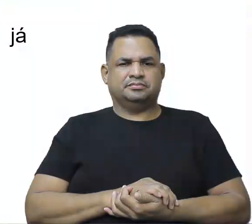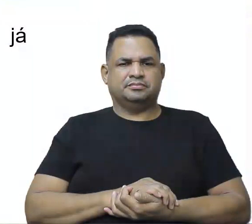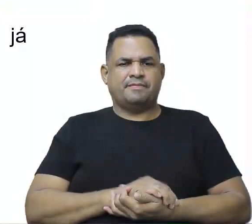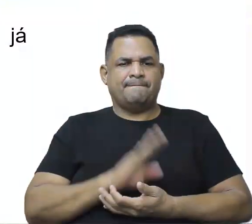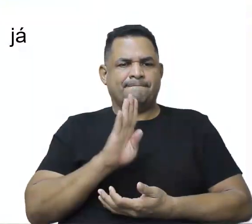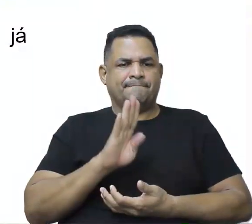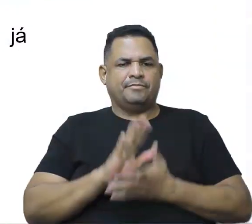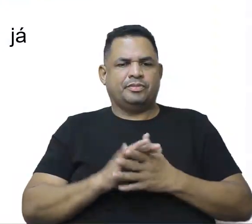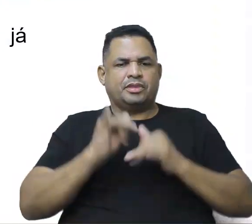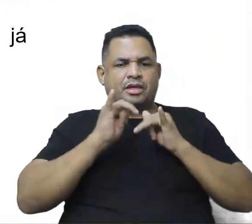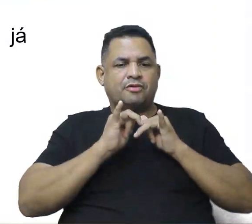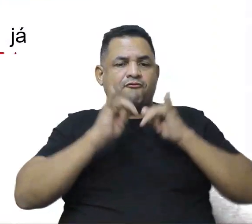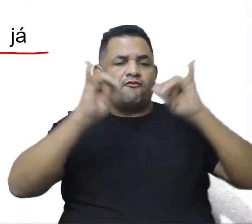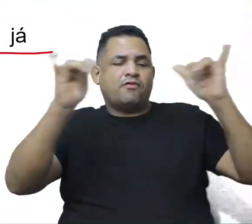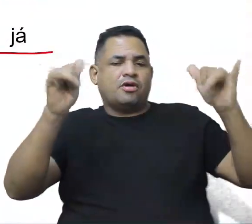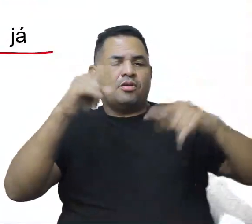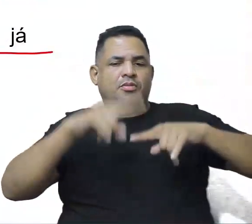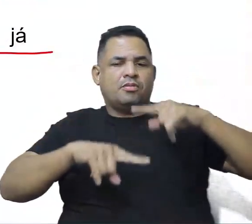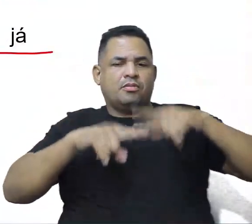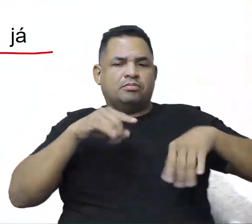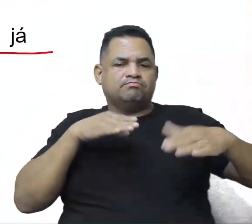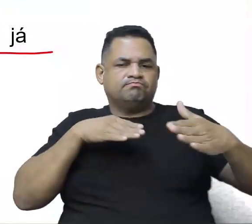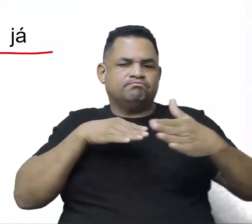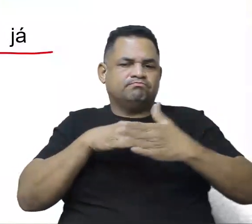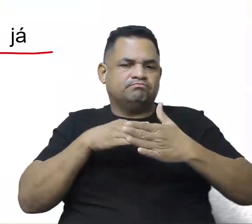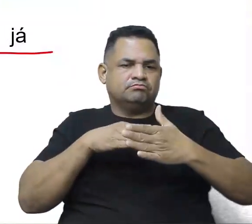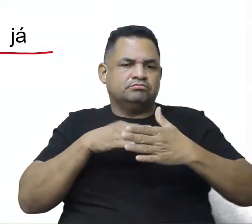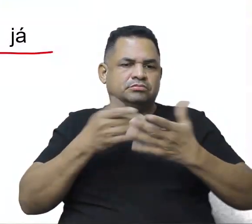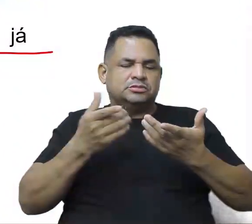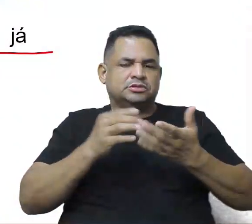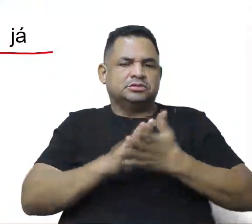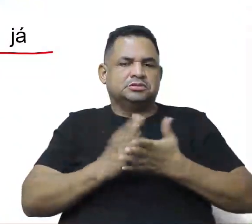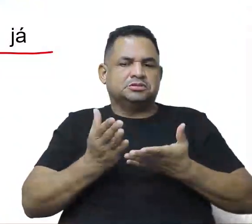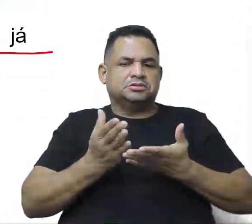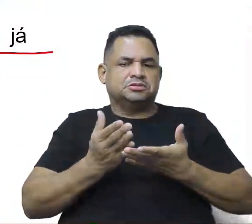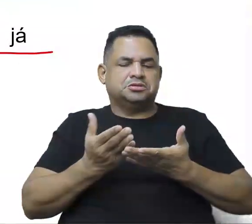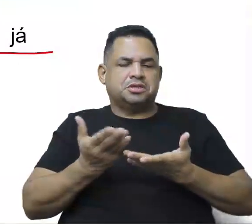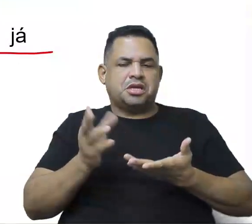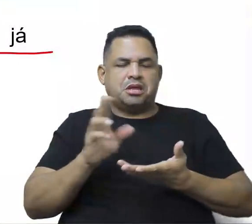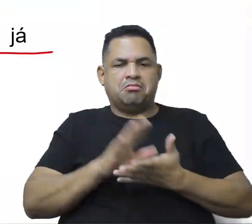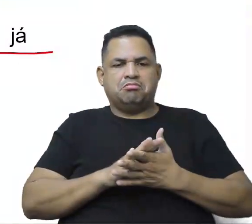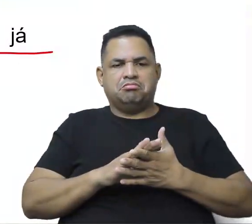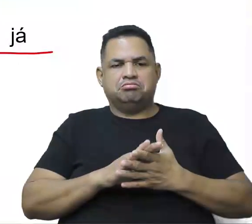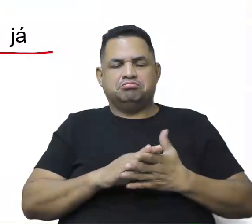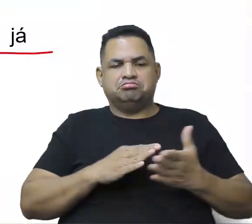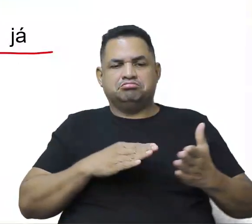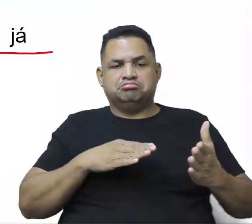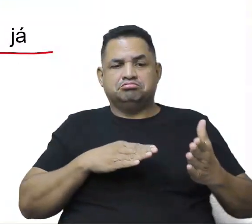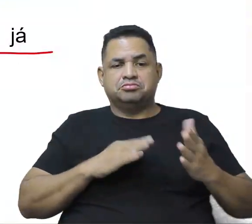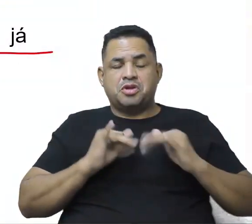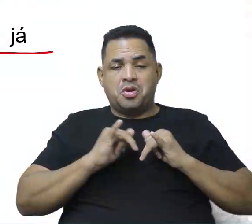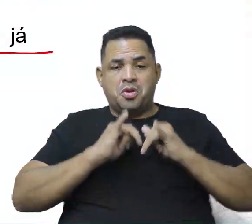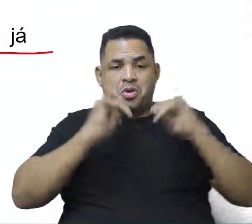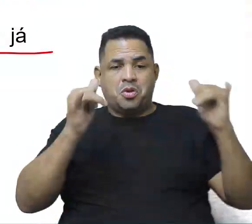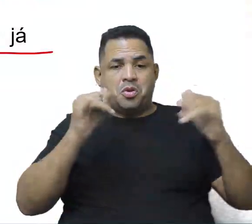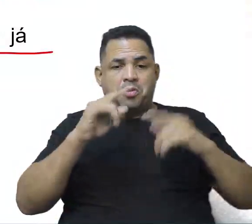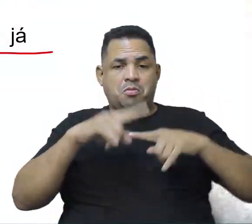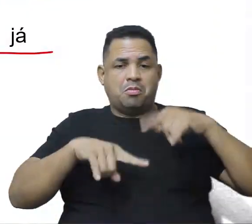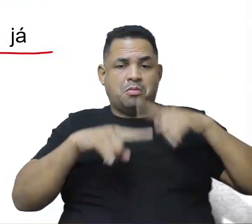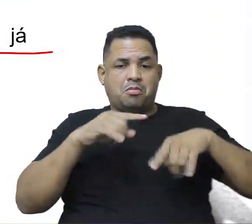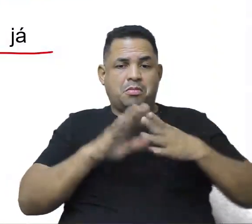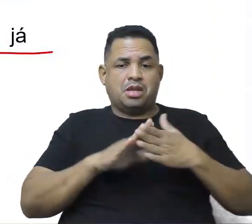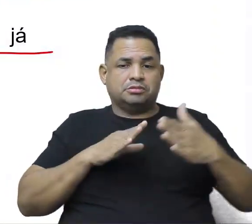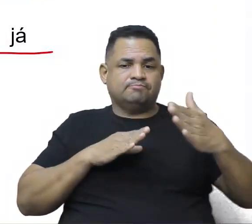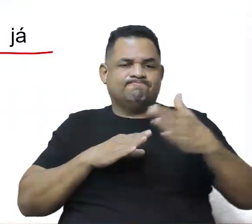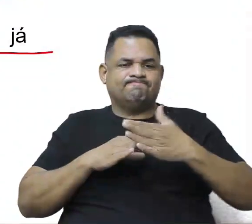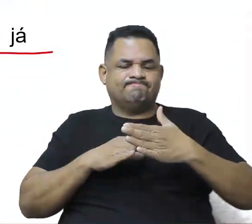B, divulgar o produto para atingir uma demanda já existente. Divulgar o produto para atingir uma demanda já